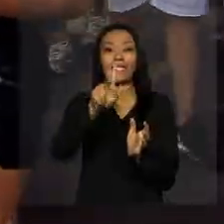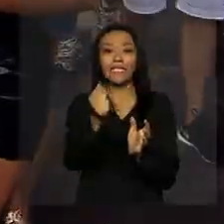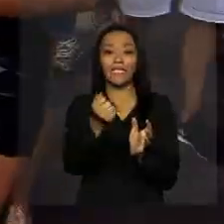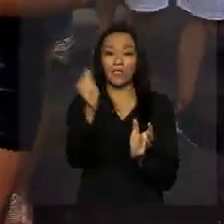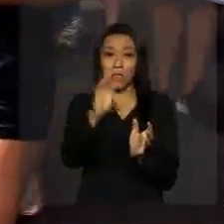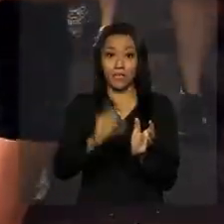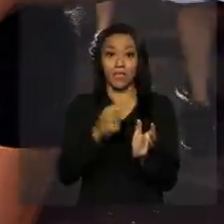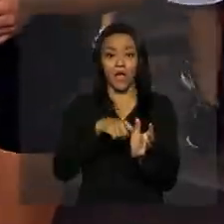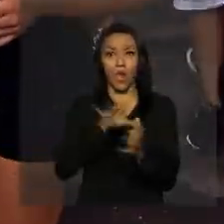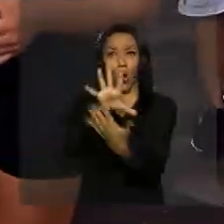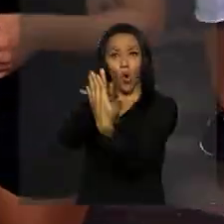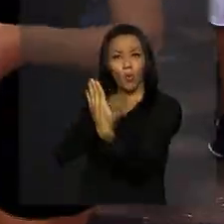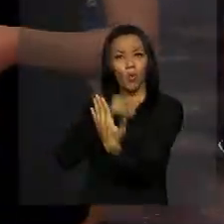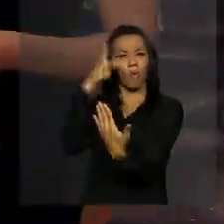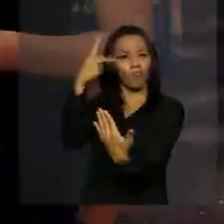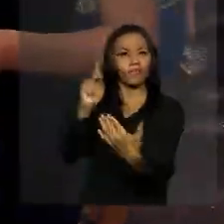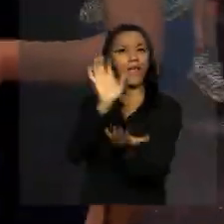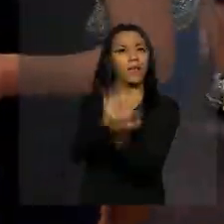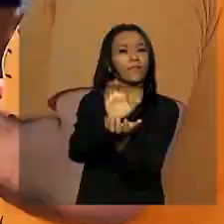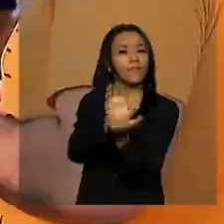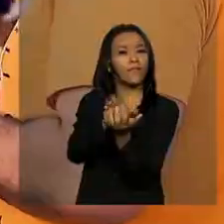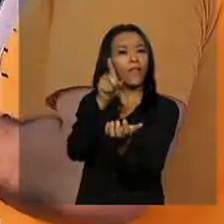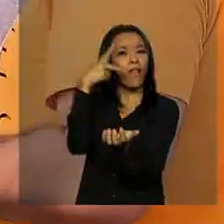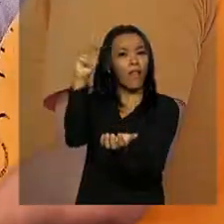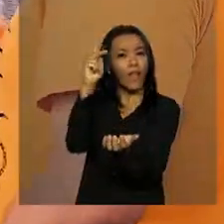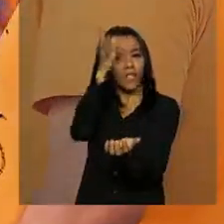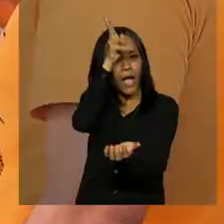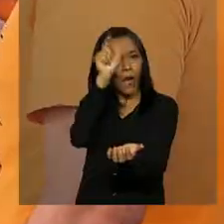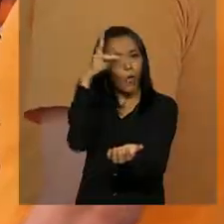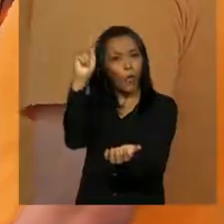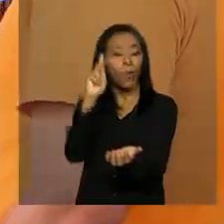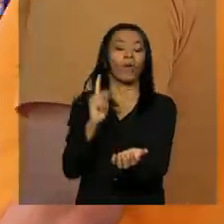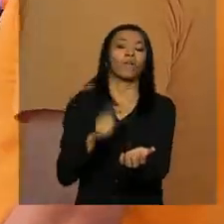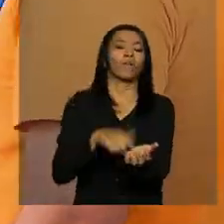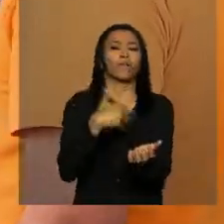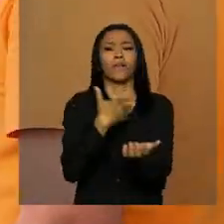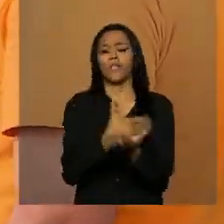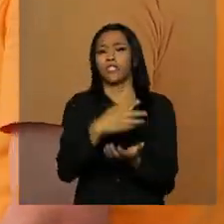da Madrugada de Recife, o bloco arrasta foliões desde 1992.